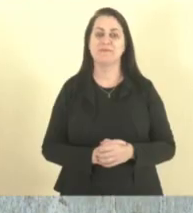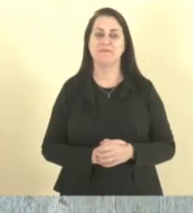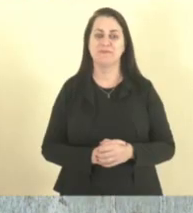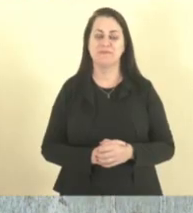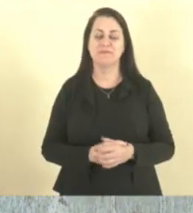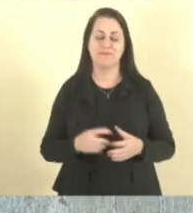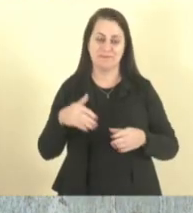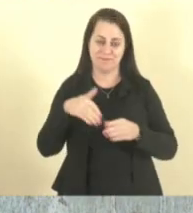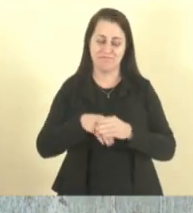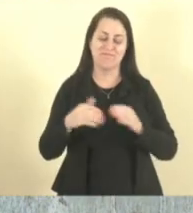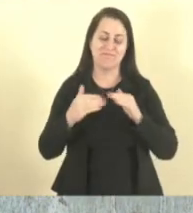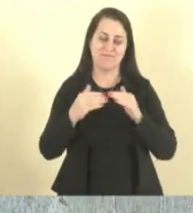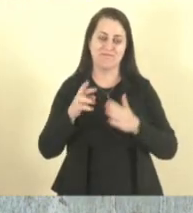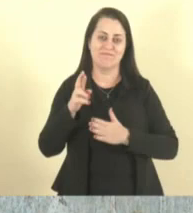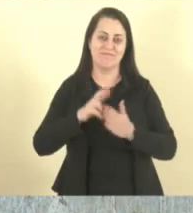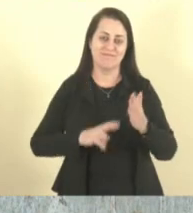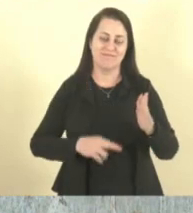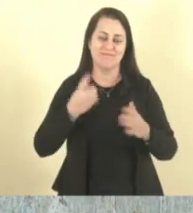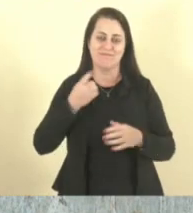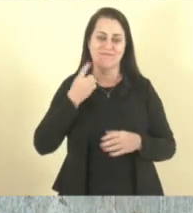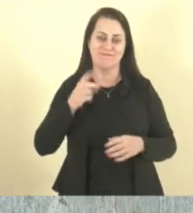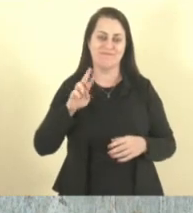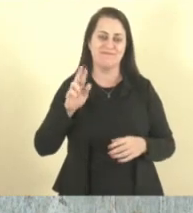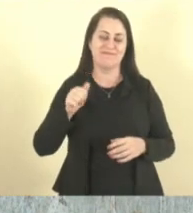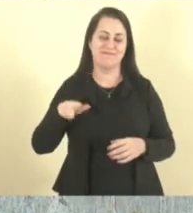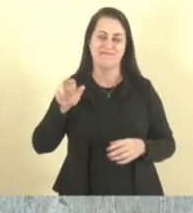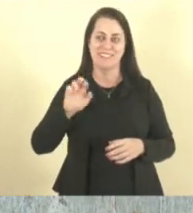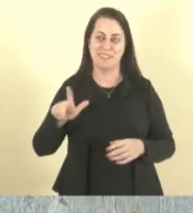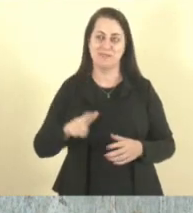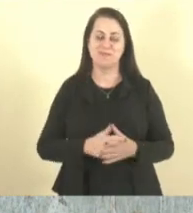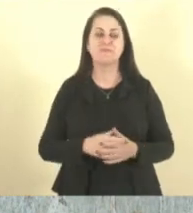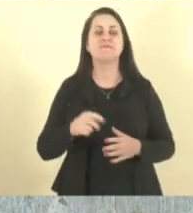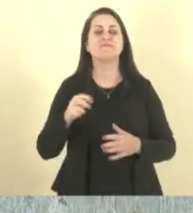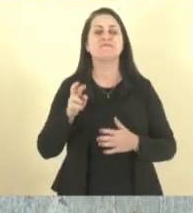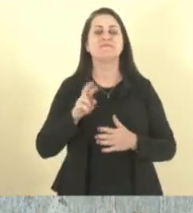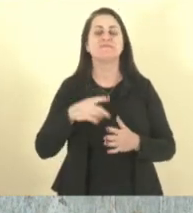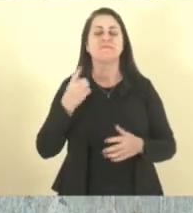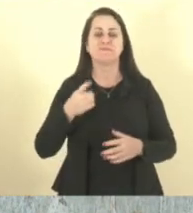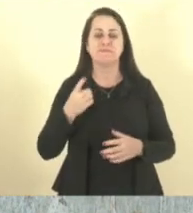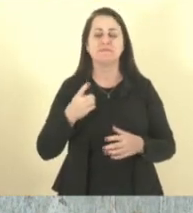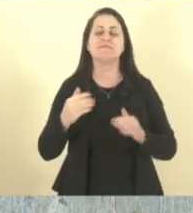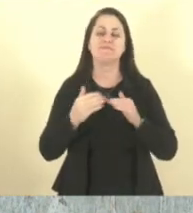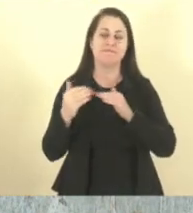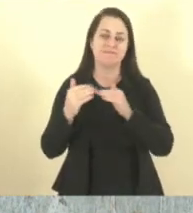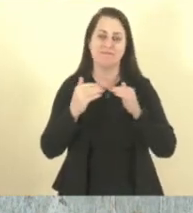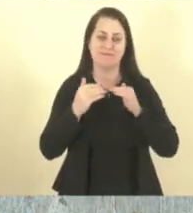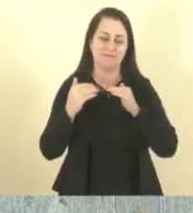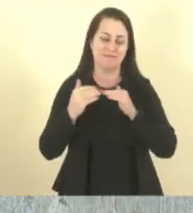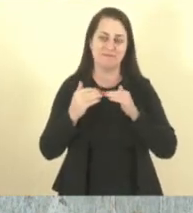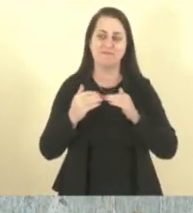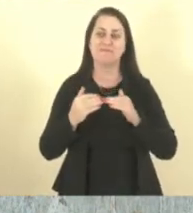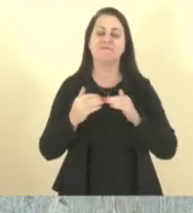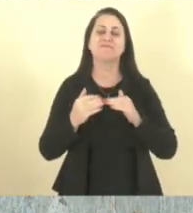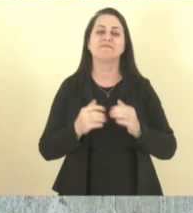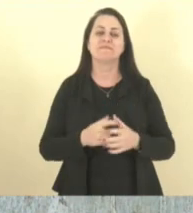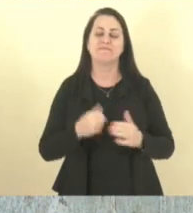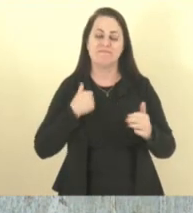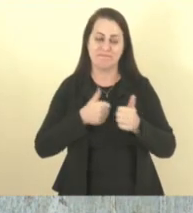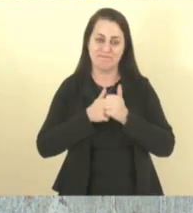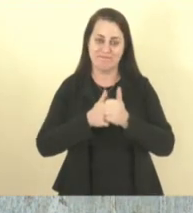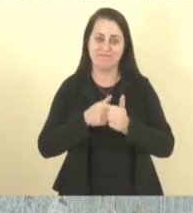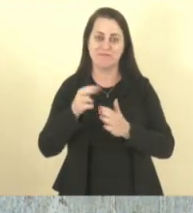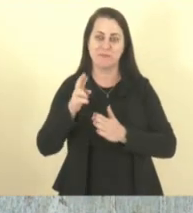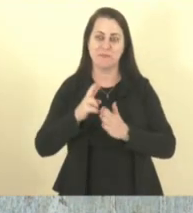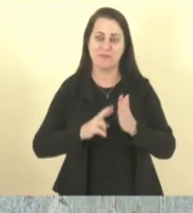Eu voto com o relator. Com o relator, deputado Raquel. Deputado Coronel Elton. Voto com o relator. Com o relator, deputado Lucas Caramuzza. Acompanho o relator,